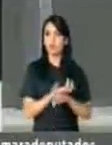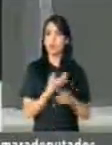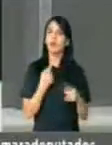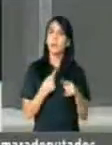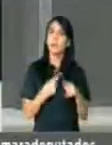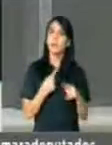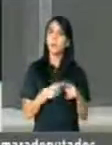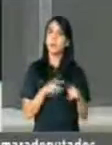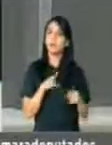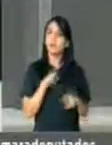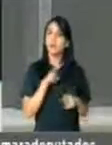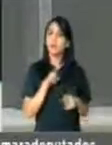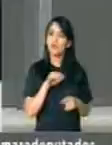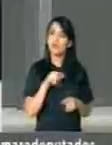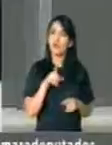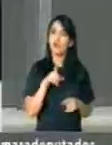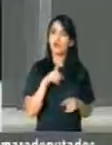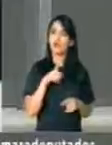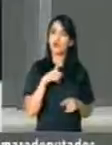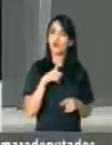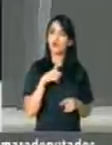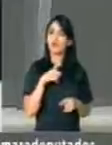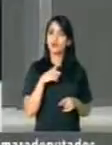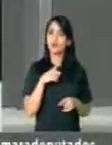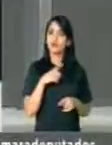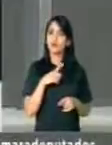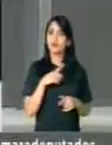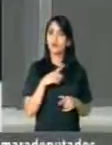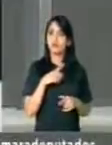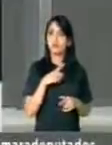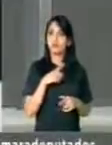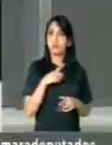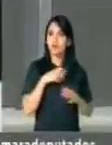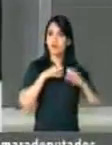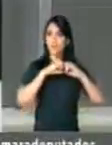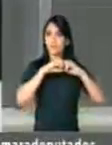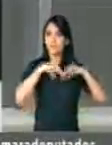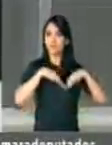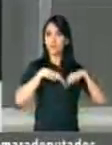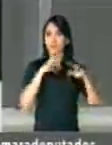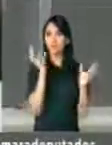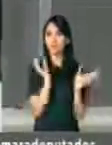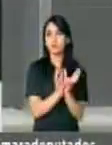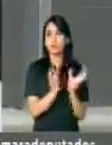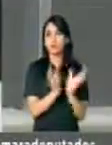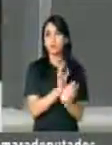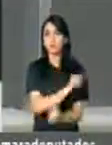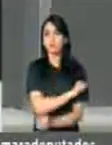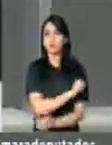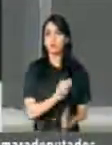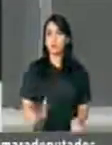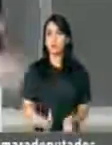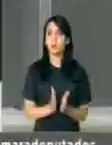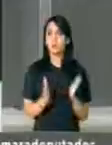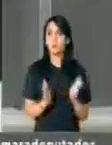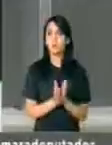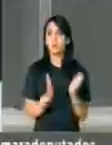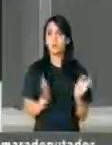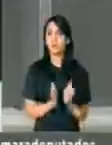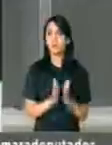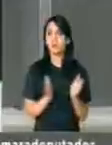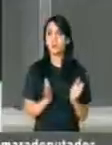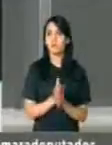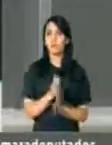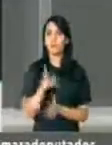atingir exatamente este segmento pobre, este segmento que ao longo de toda uma história,